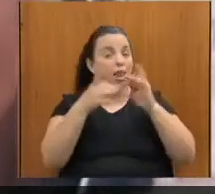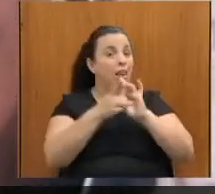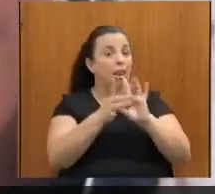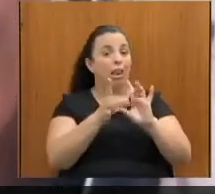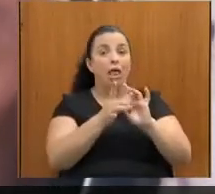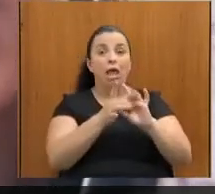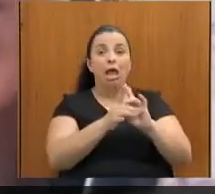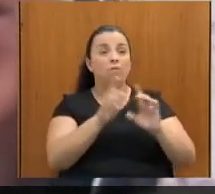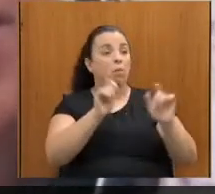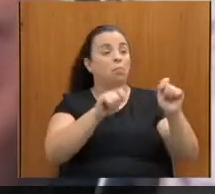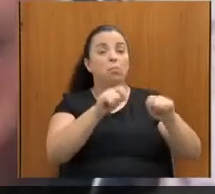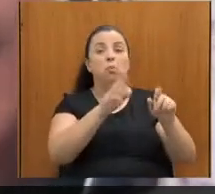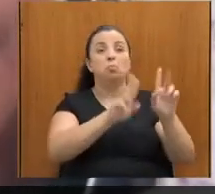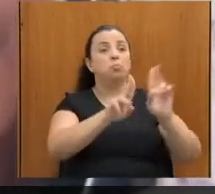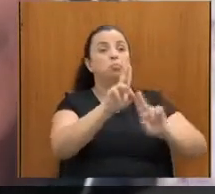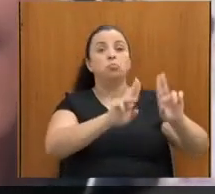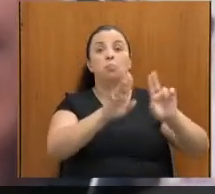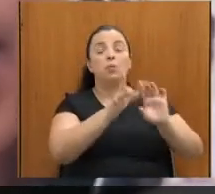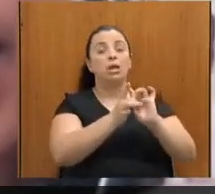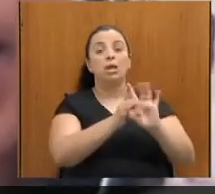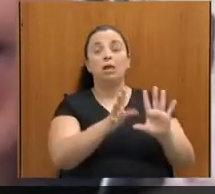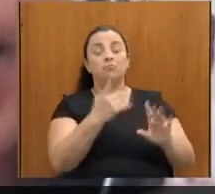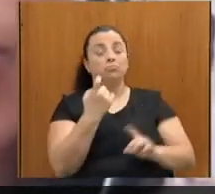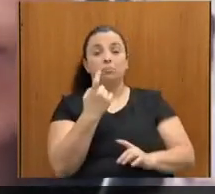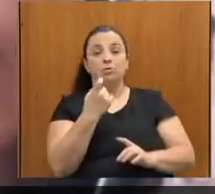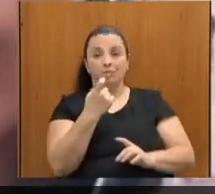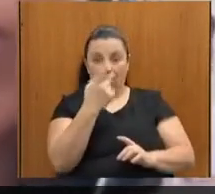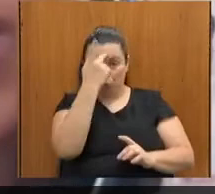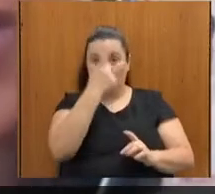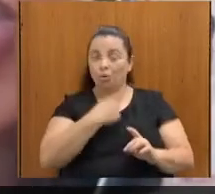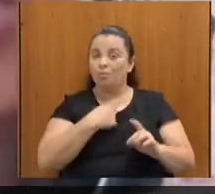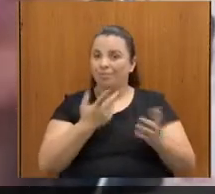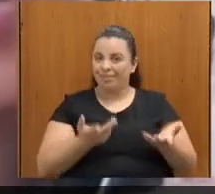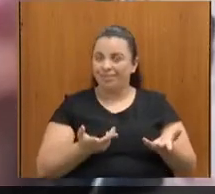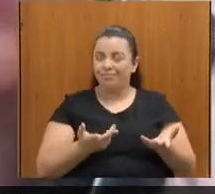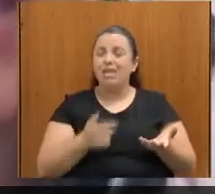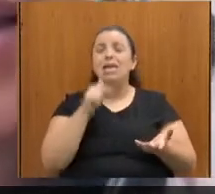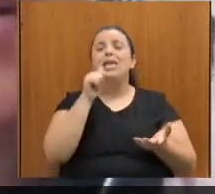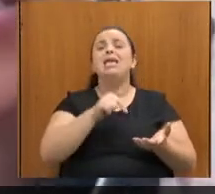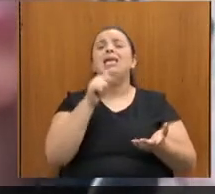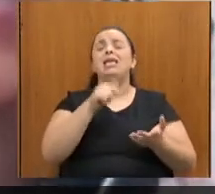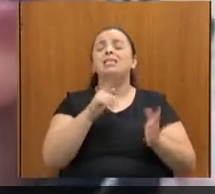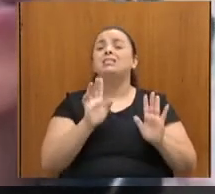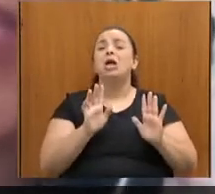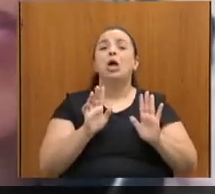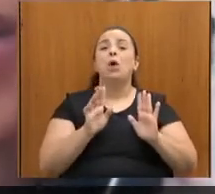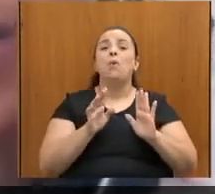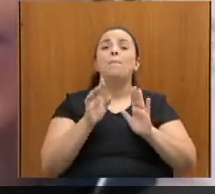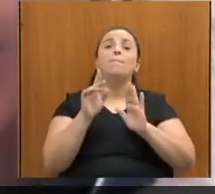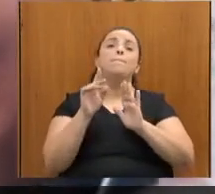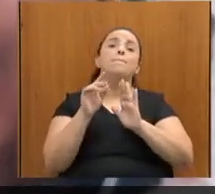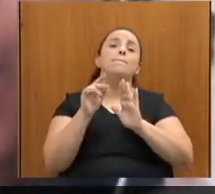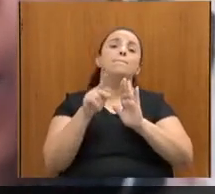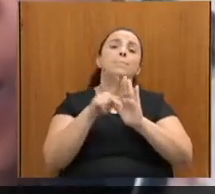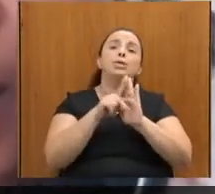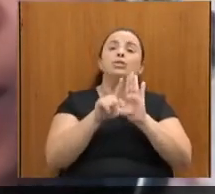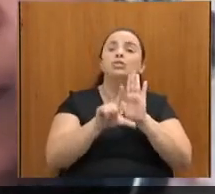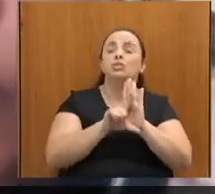então logo tomei posse aqui na Assembleia, de modo que a gente possa ter nas praças públicas,